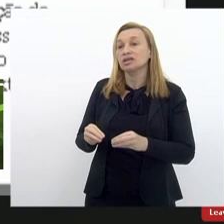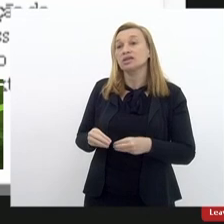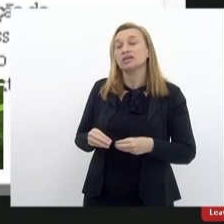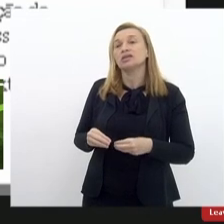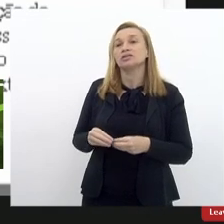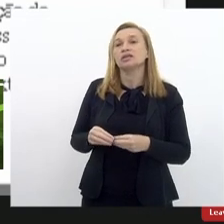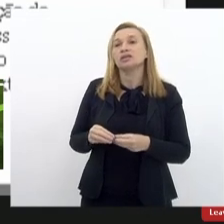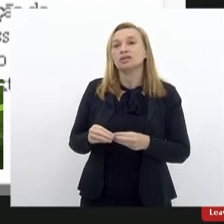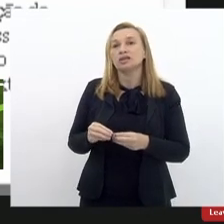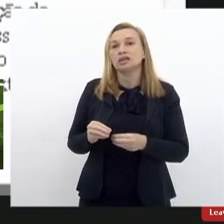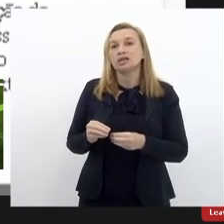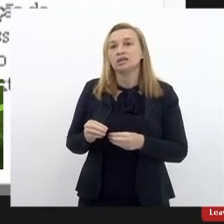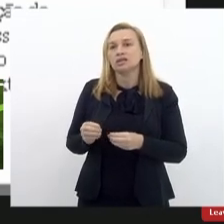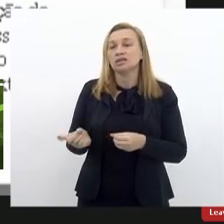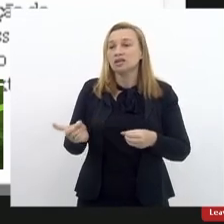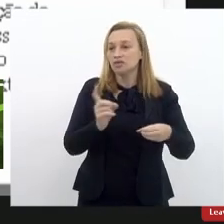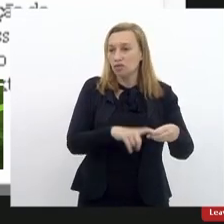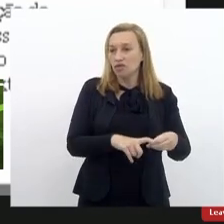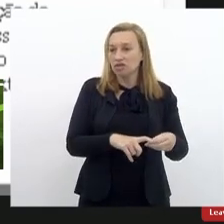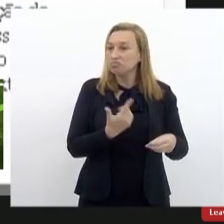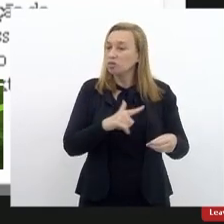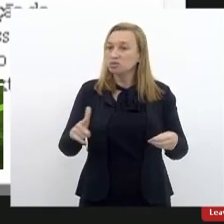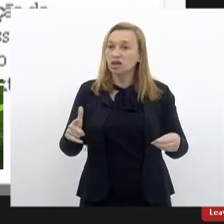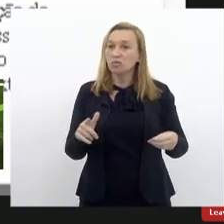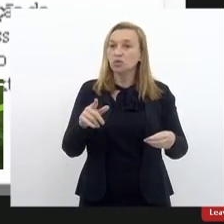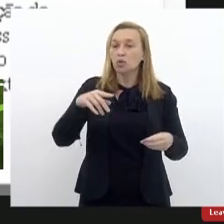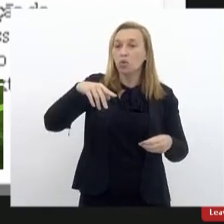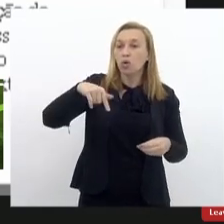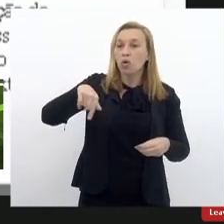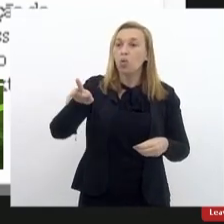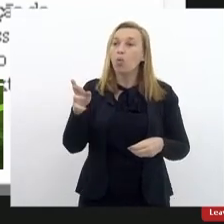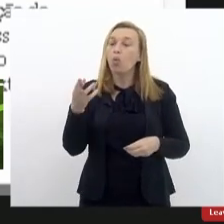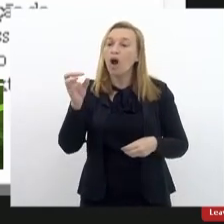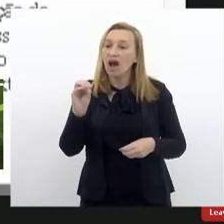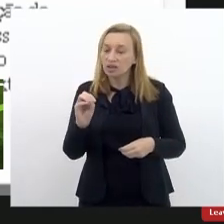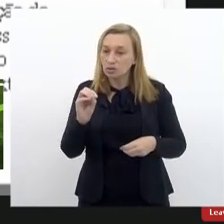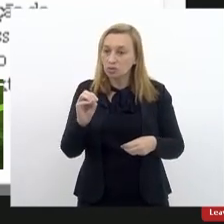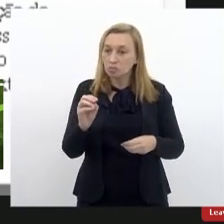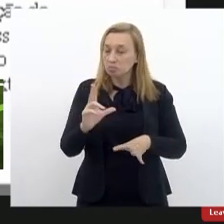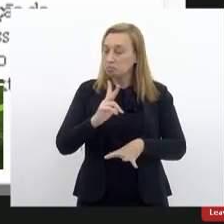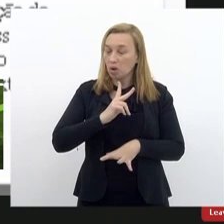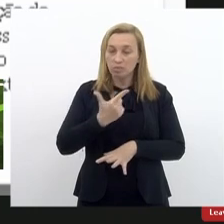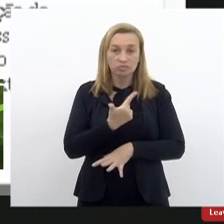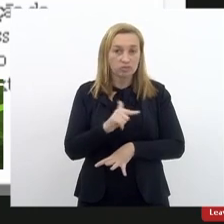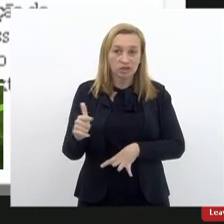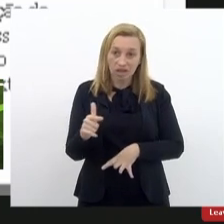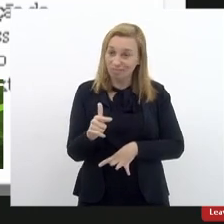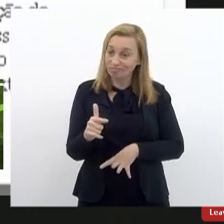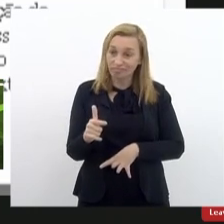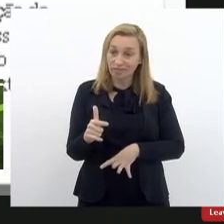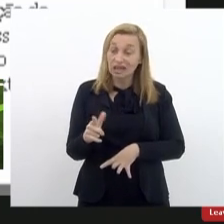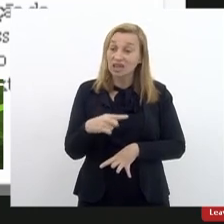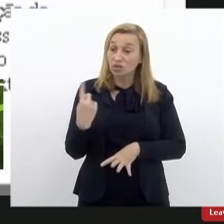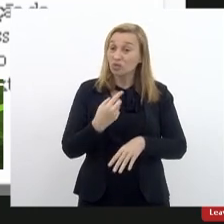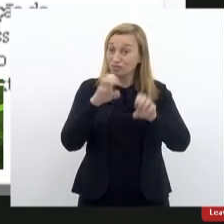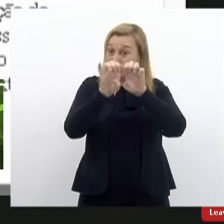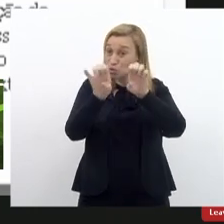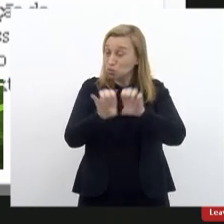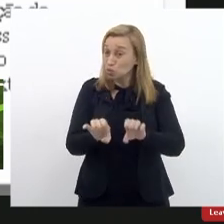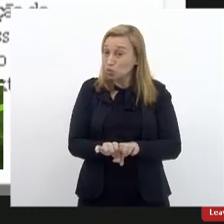nós não temos nem quadro próprio, nosso quadro vem toda a Secretaria de Educação e nossa estrutura